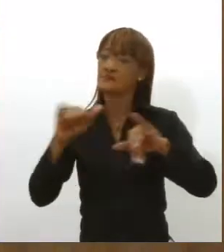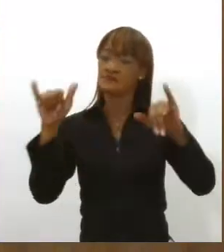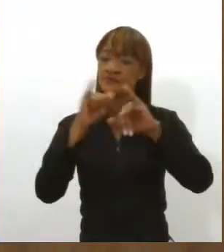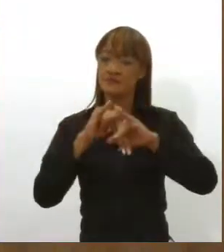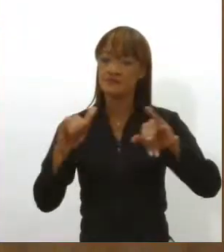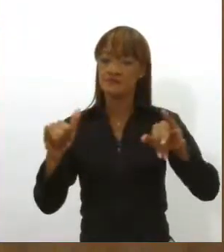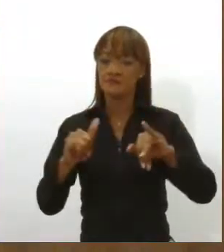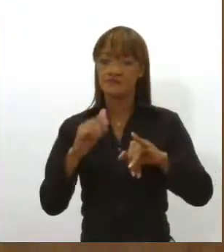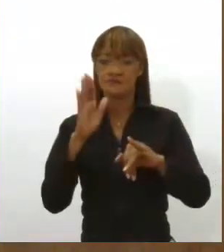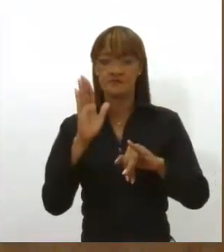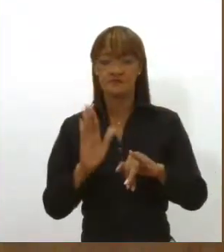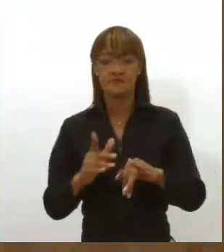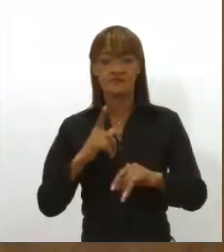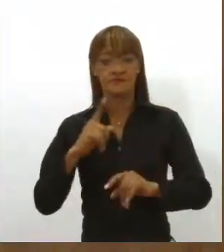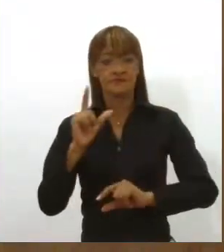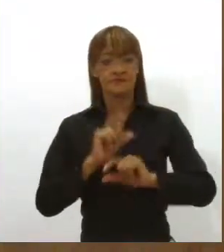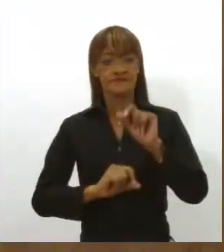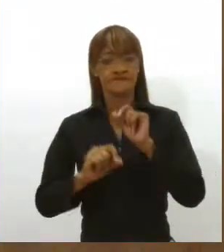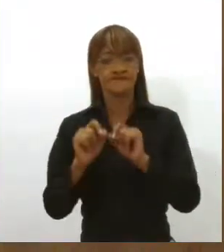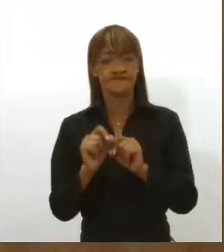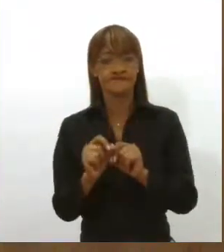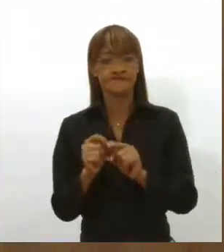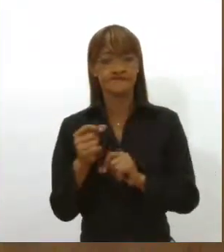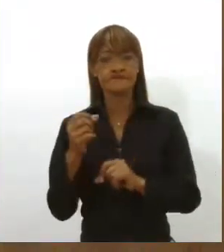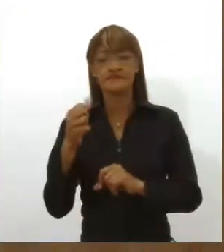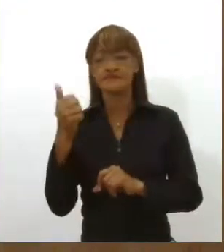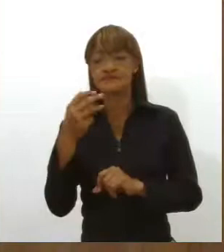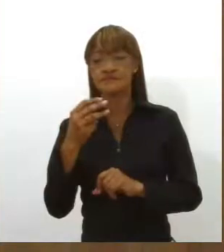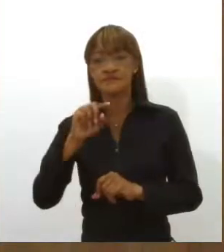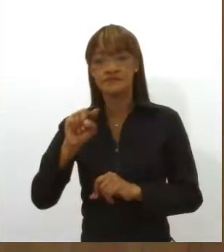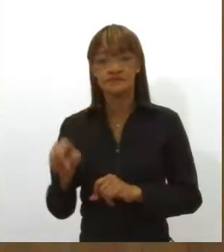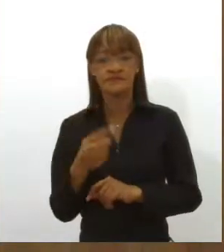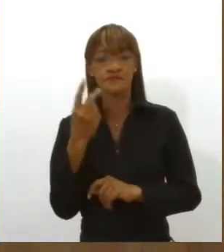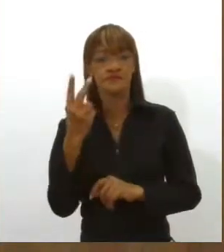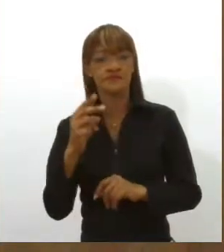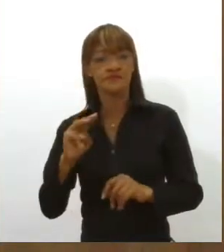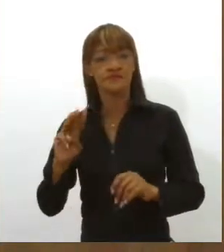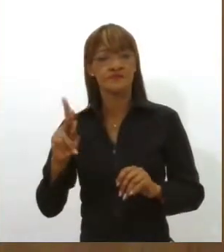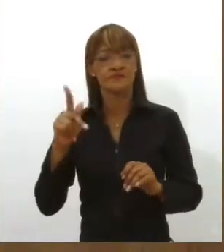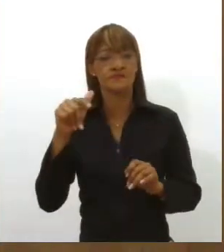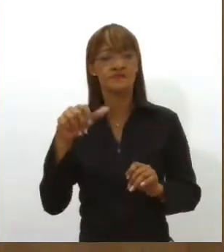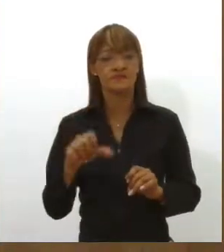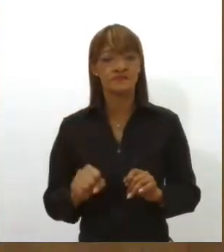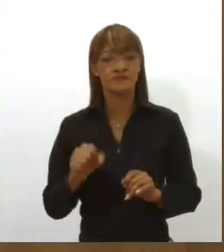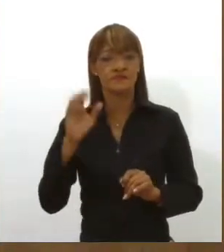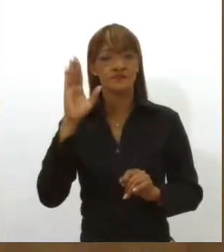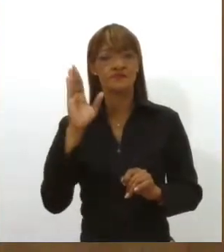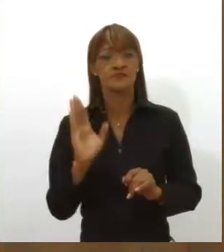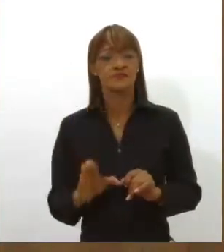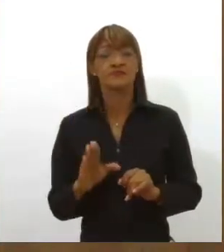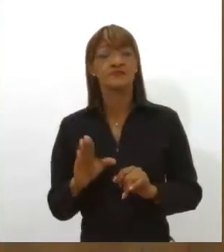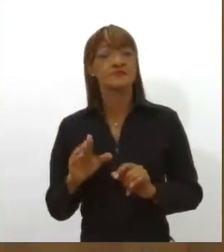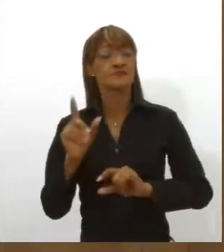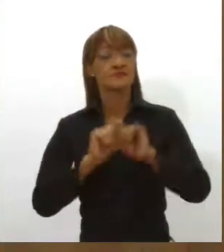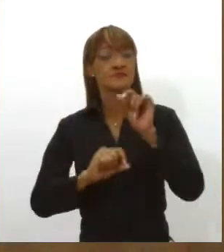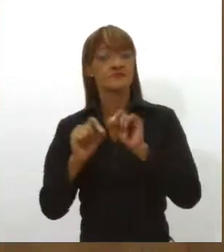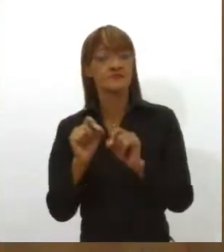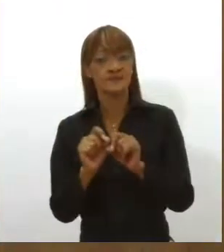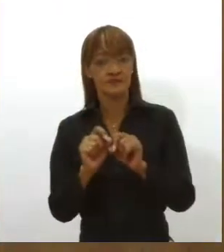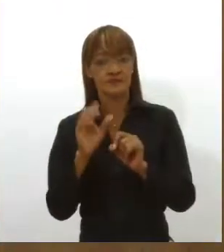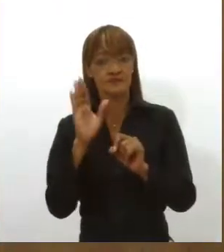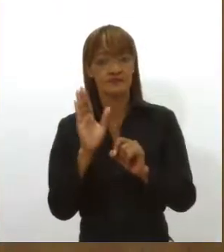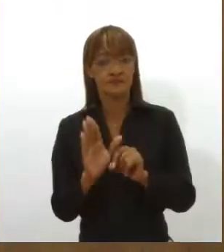distribuição de R$ 13,2 bilhões, o resultado de 2021, do Fundo de Garantia do Tempo de Serviço